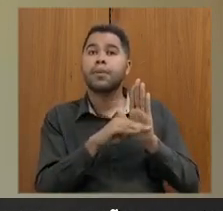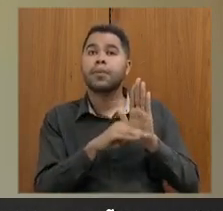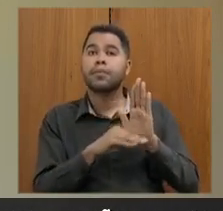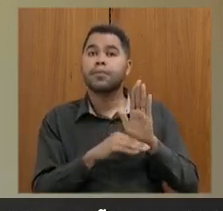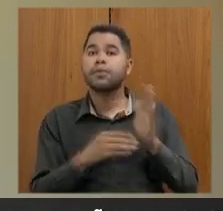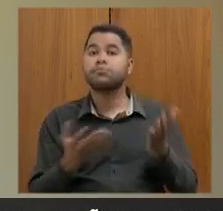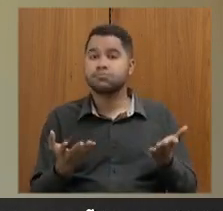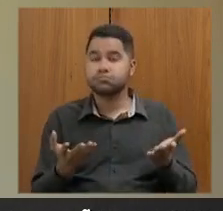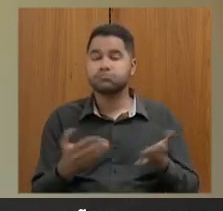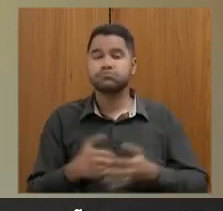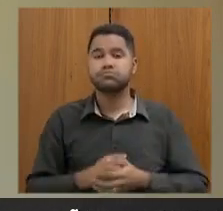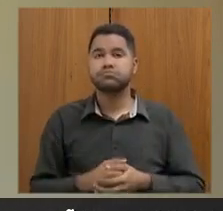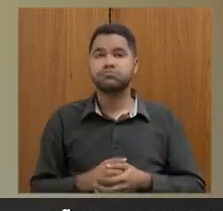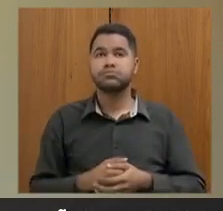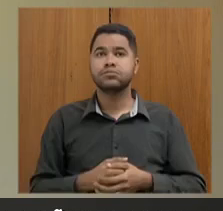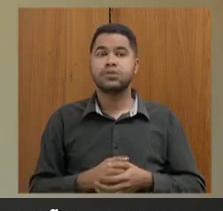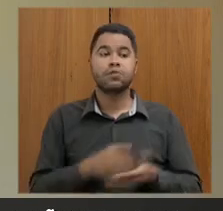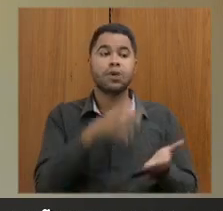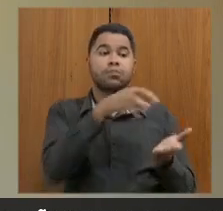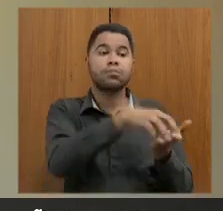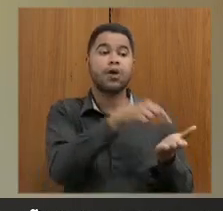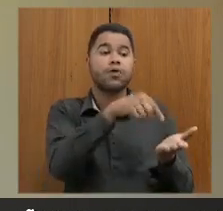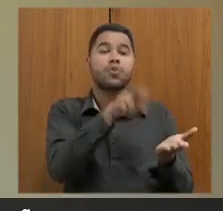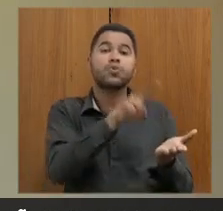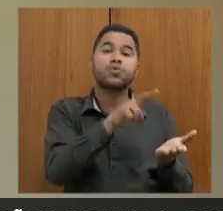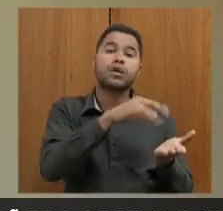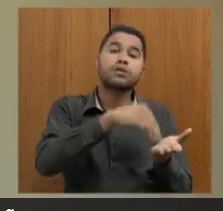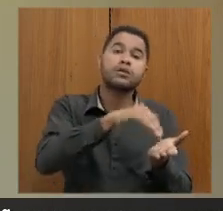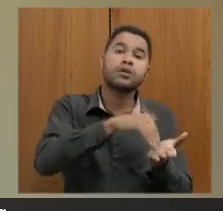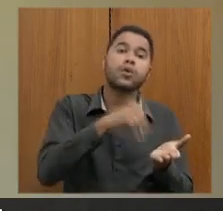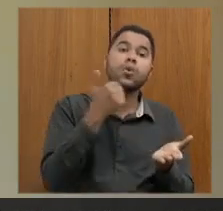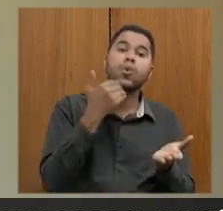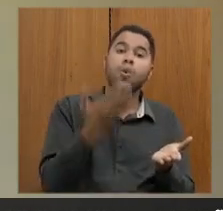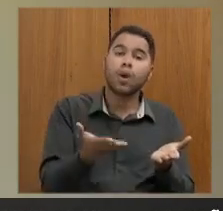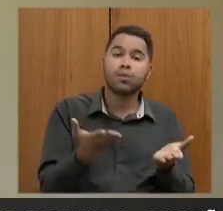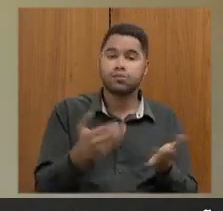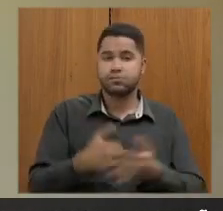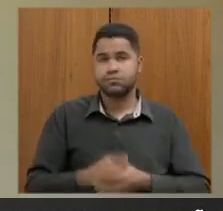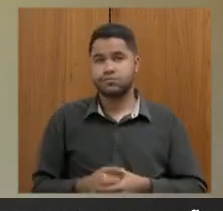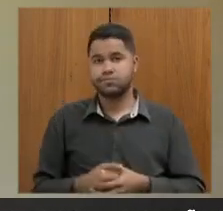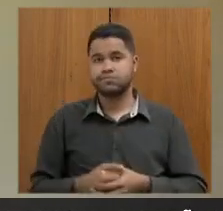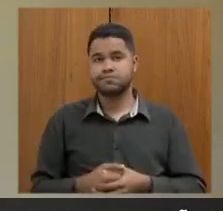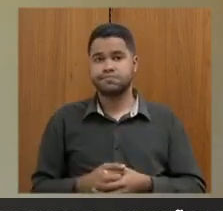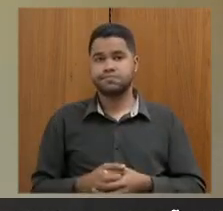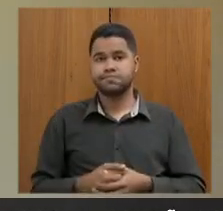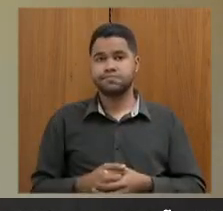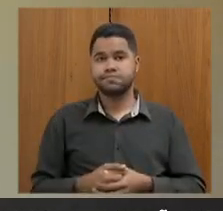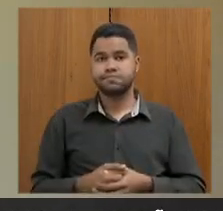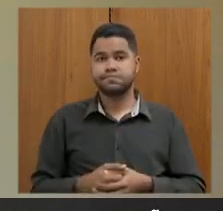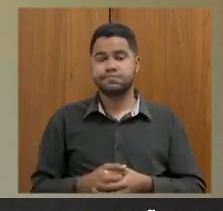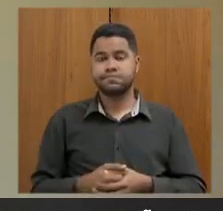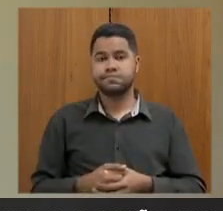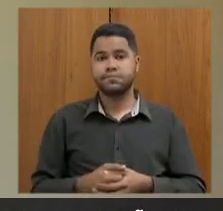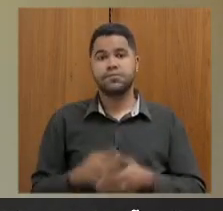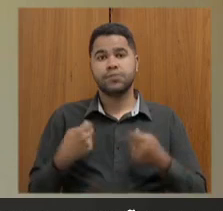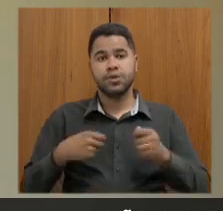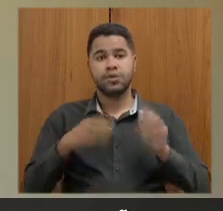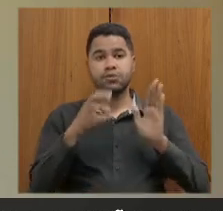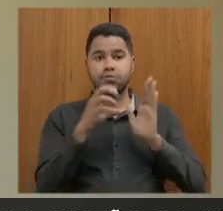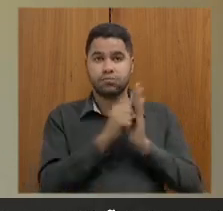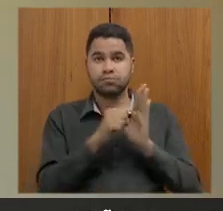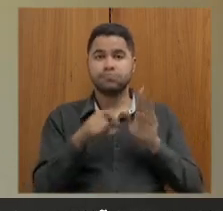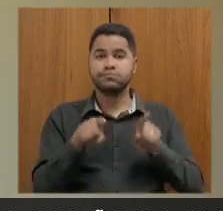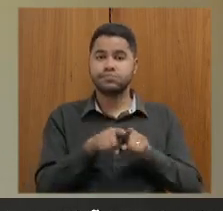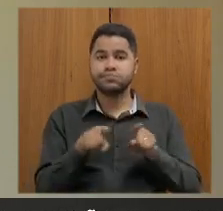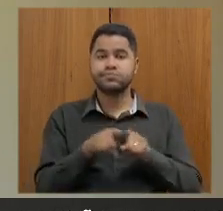prédios porque eles foram cedidos para qual secretaria qual a finalidade eu preciso registrar aqui também